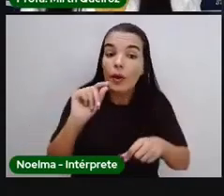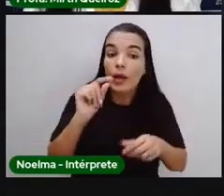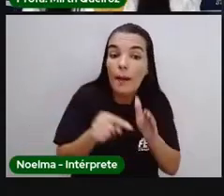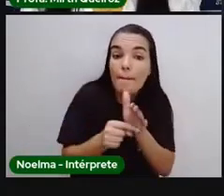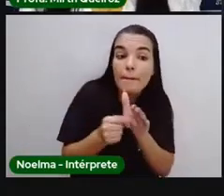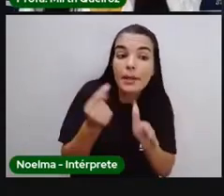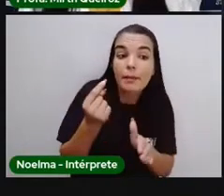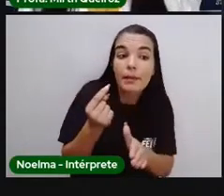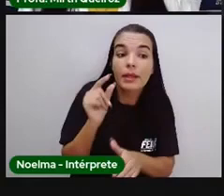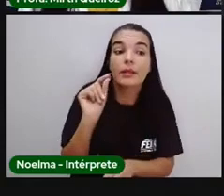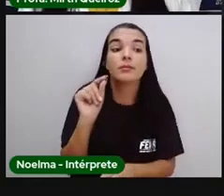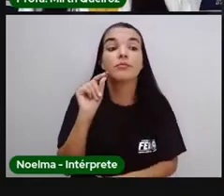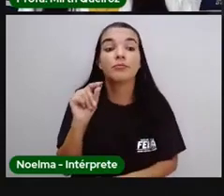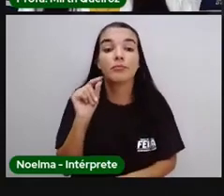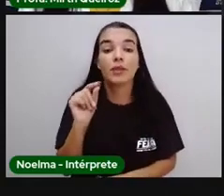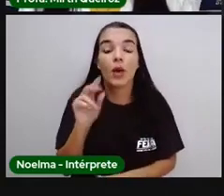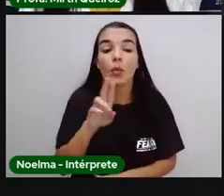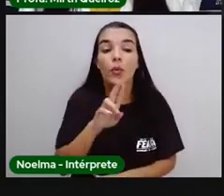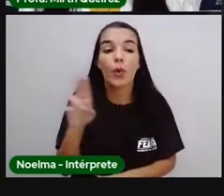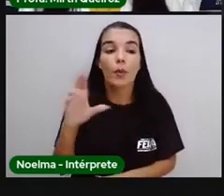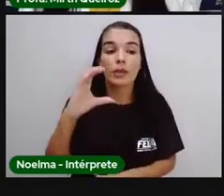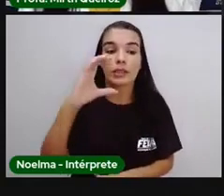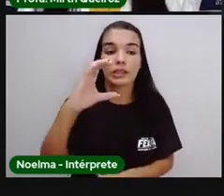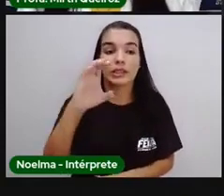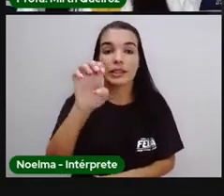aí foi a conquista de Celta.